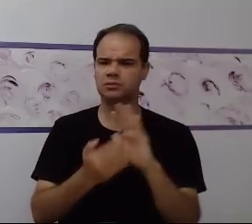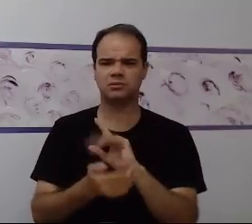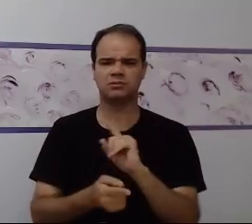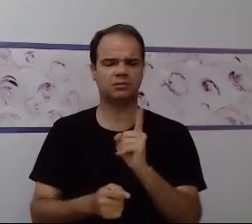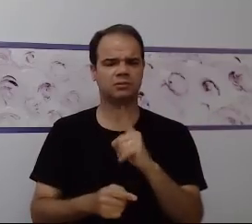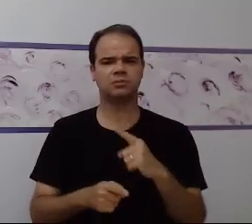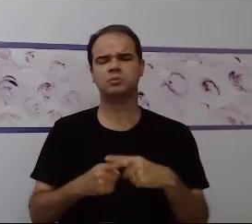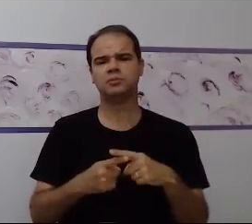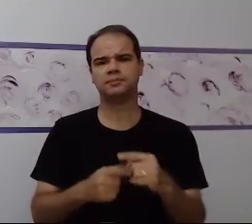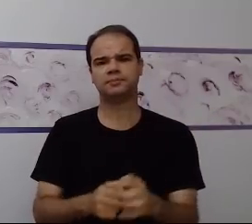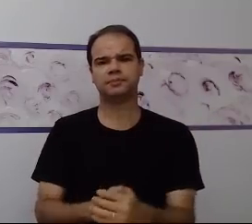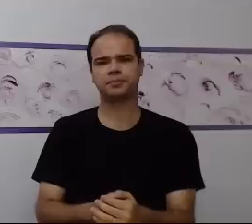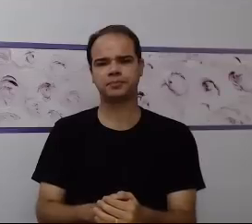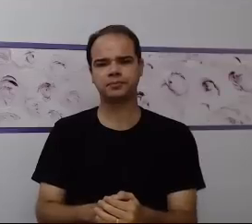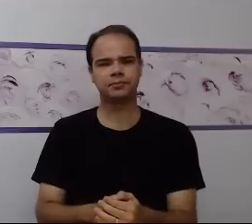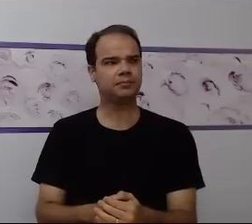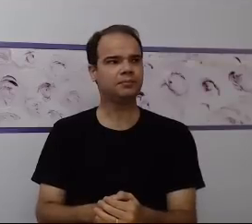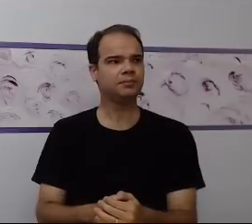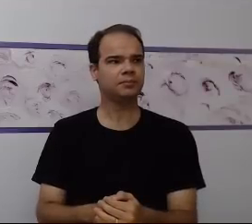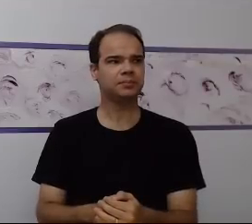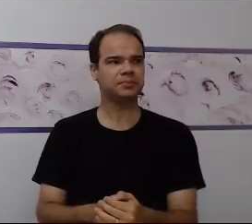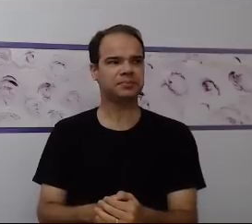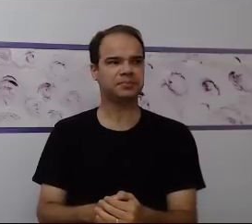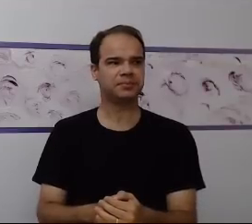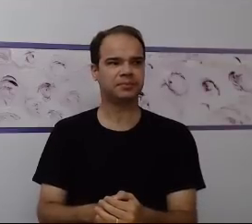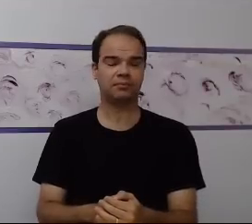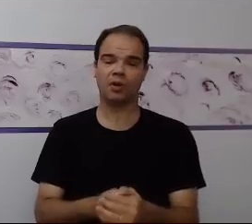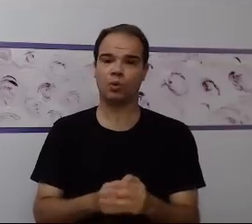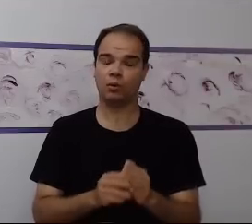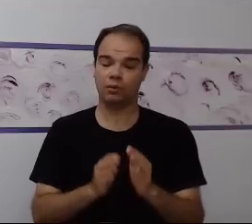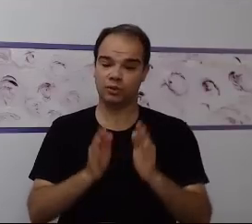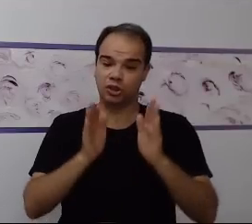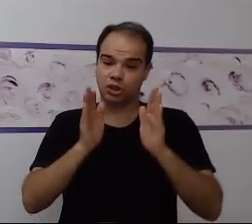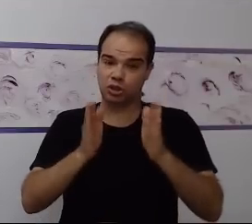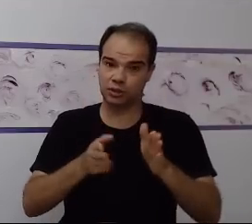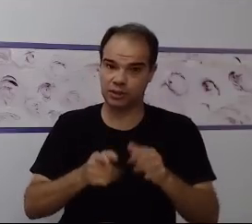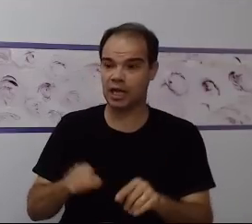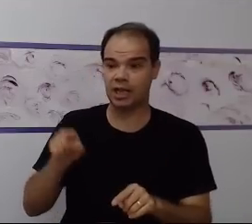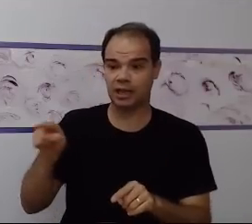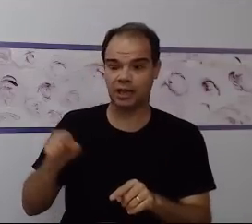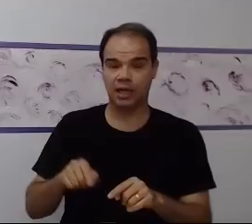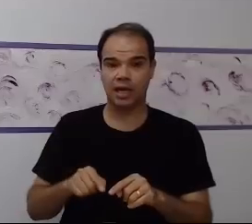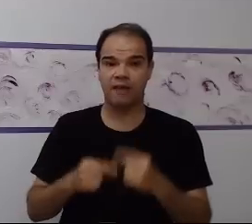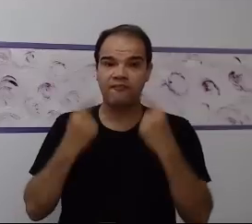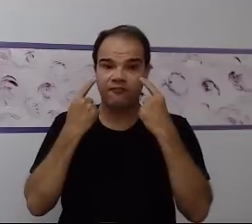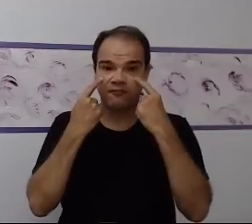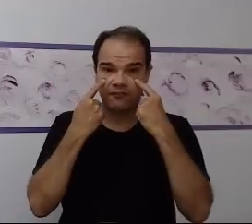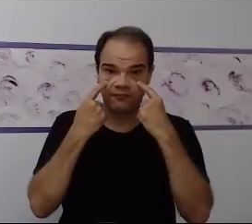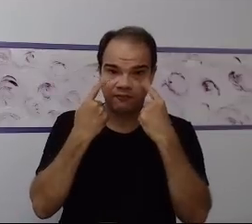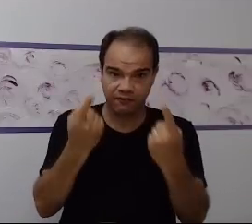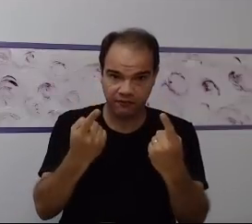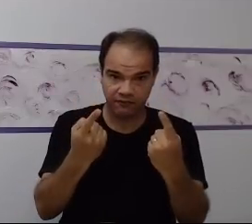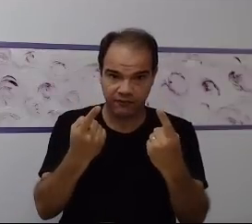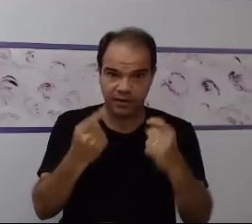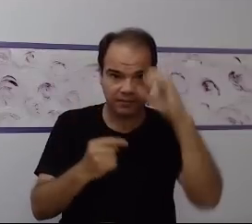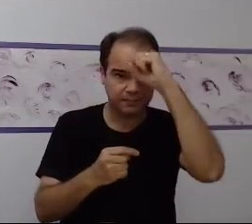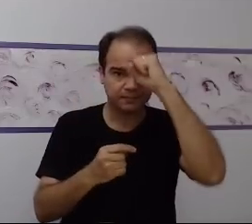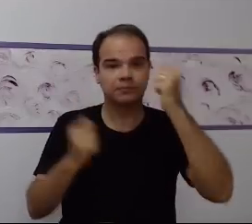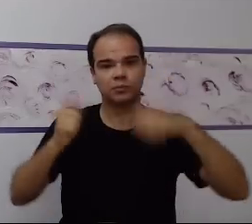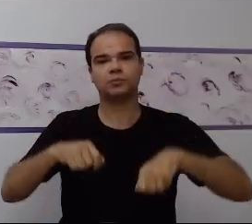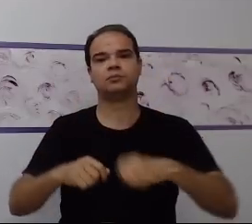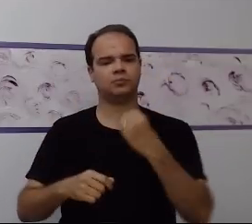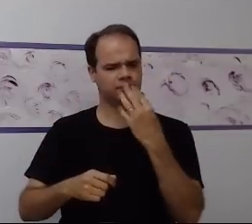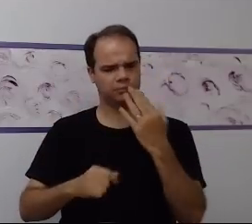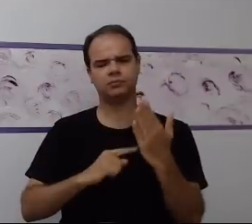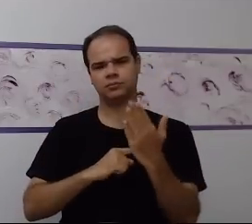criança com transtorno respeito? Então, a gente já comentou que essa criança tem a base visual como mecanismo de aprendizado,